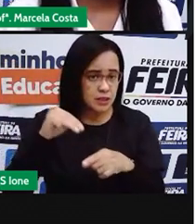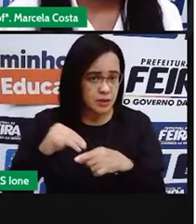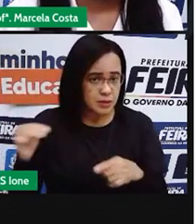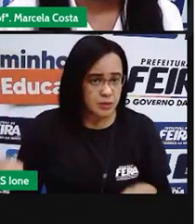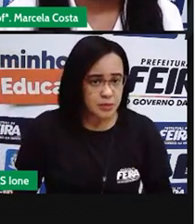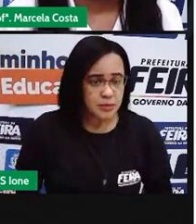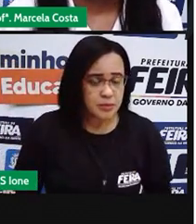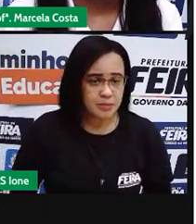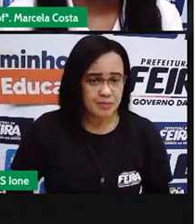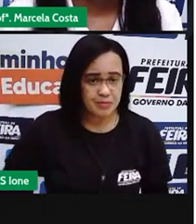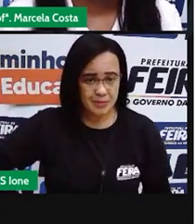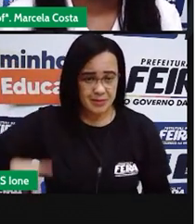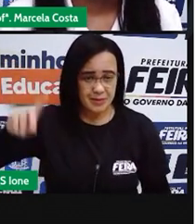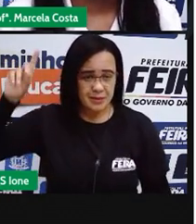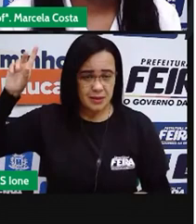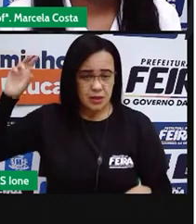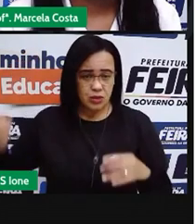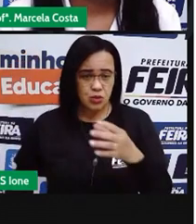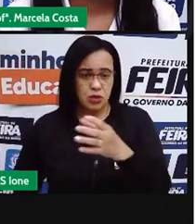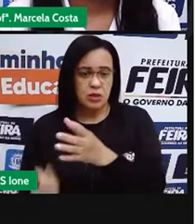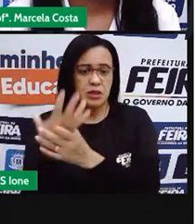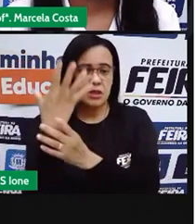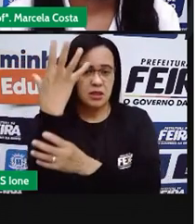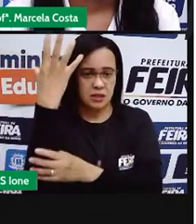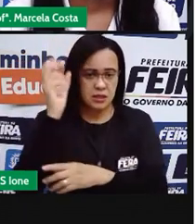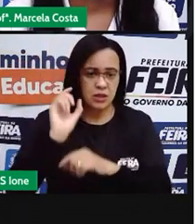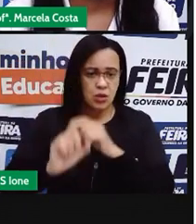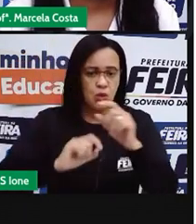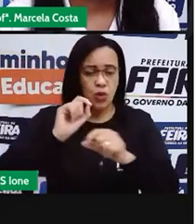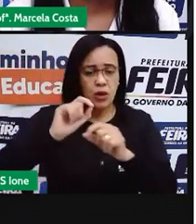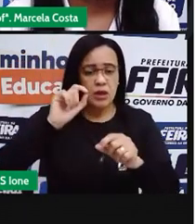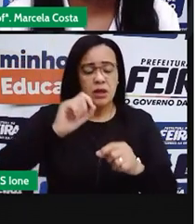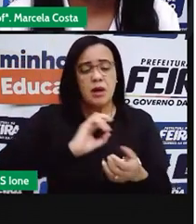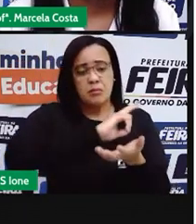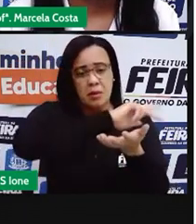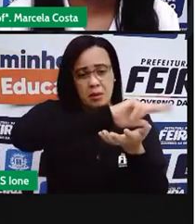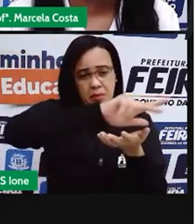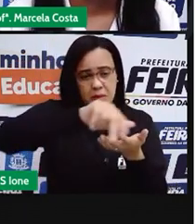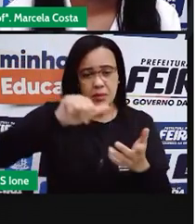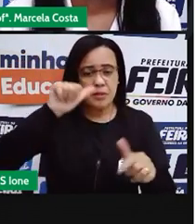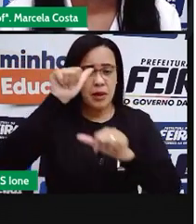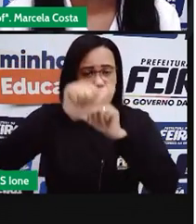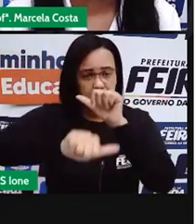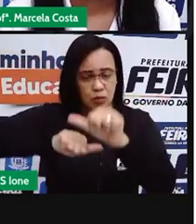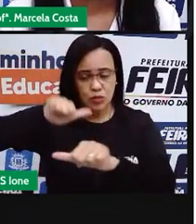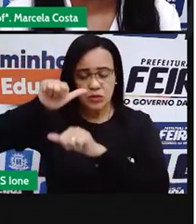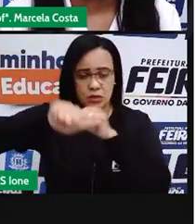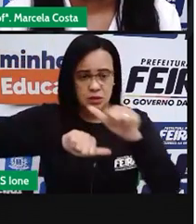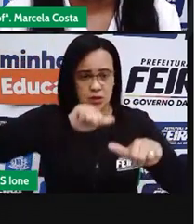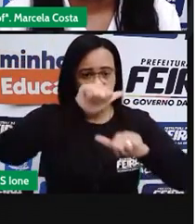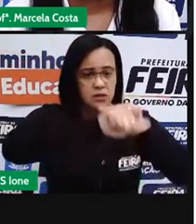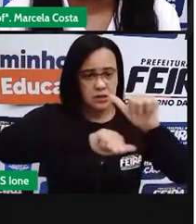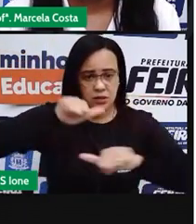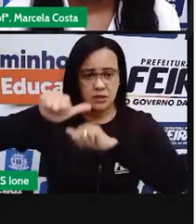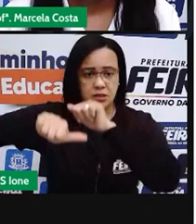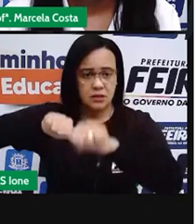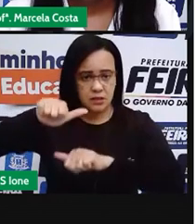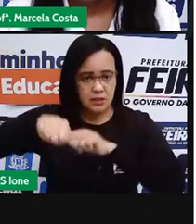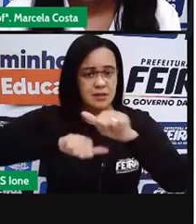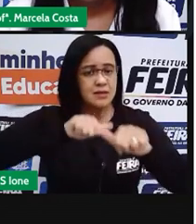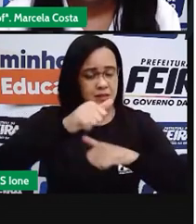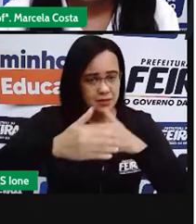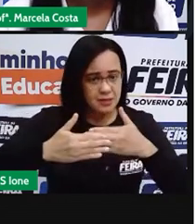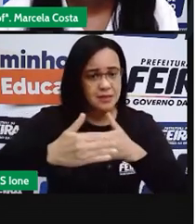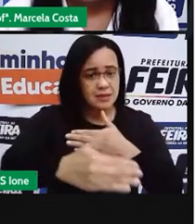sua fundação, foi passando por diversas ampliações, pelo